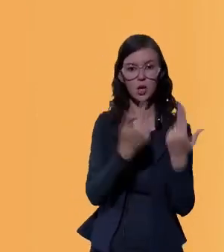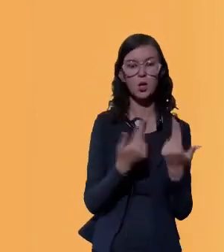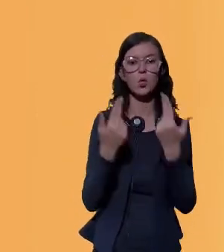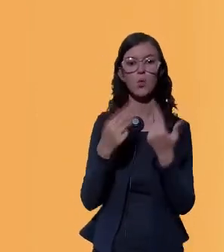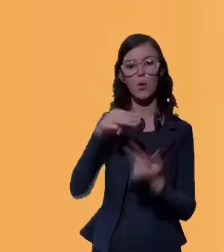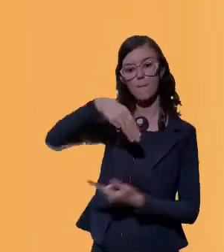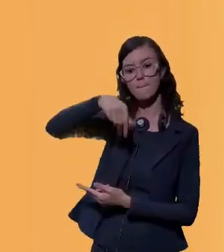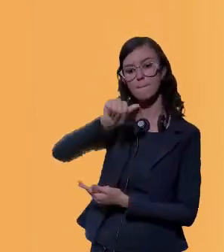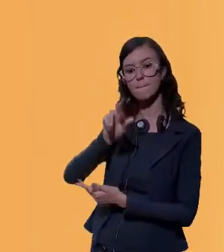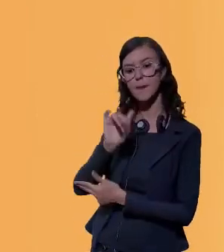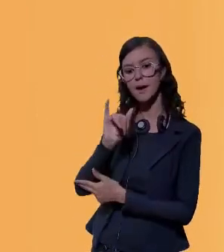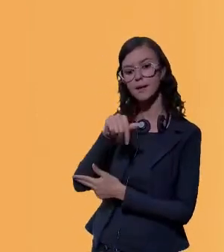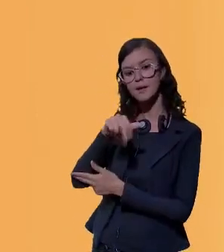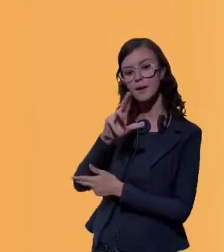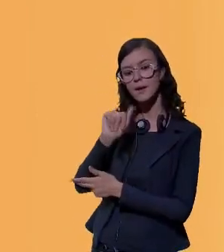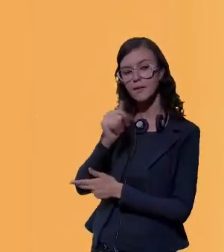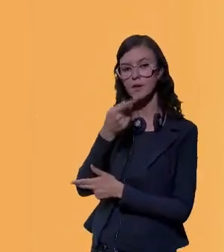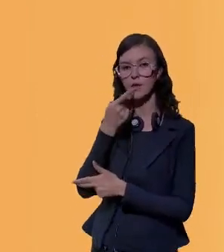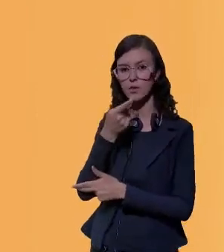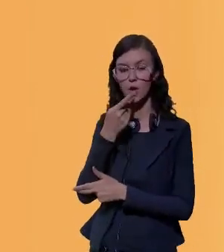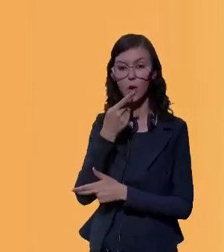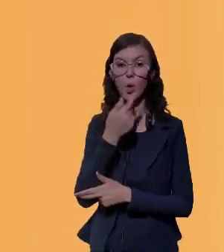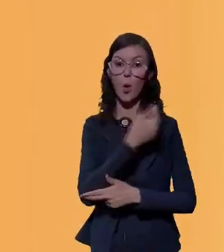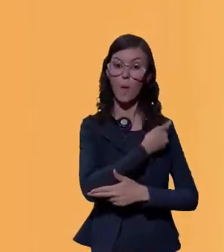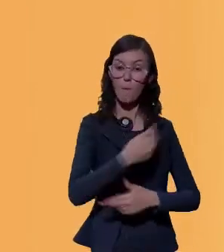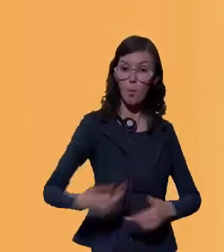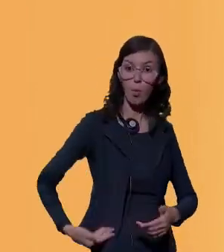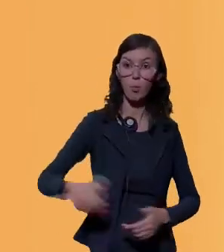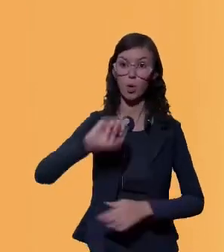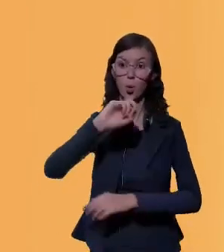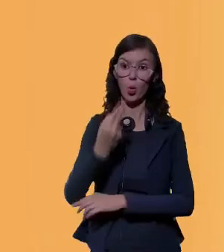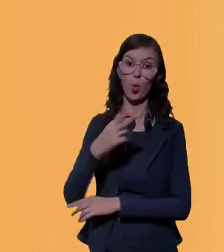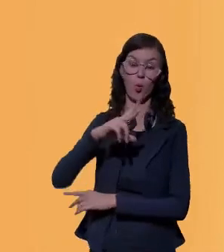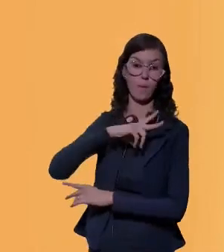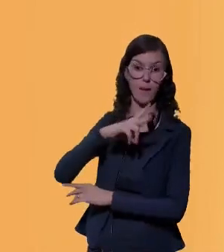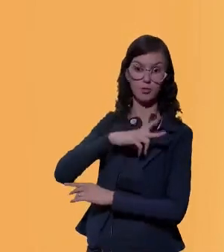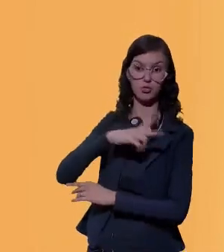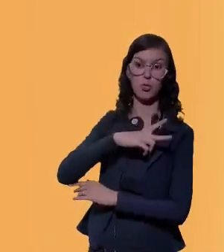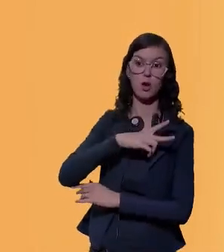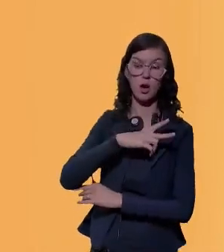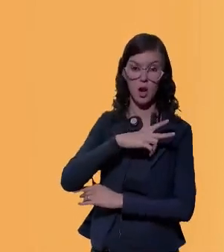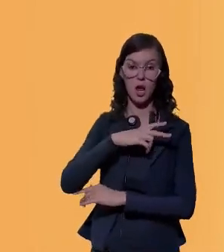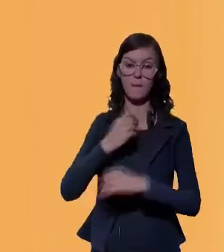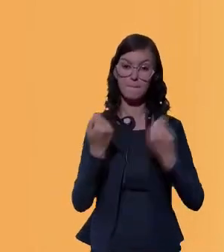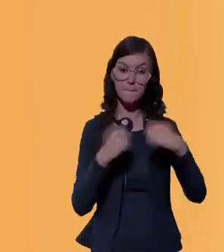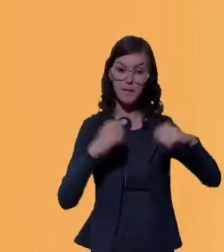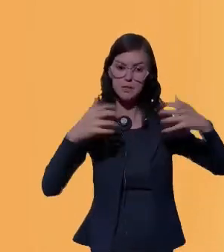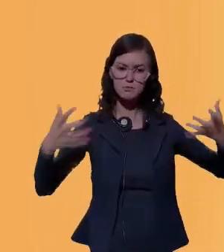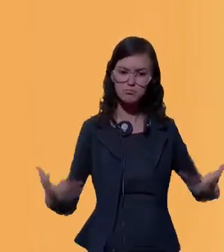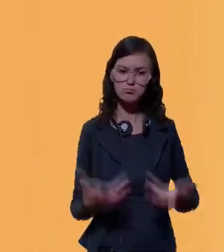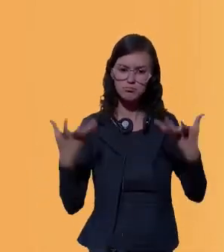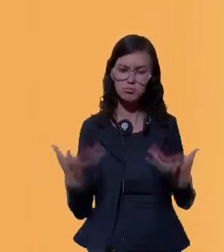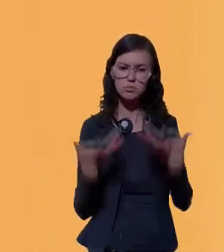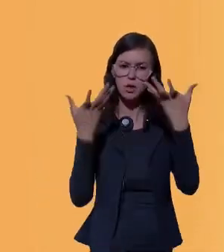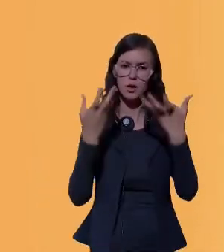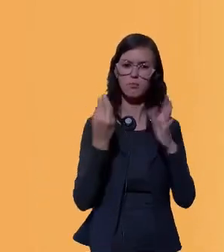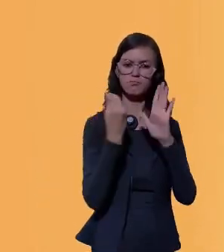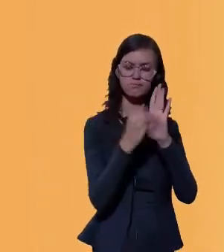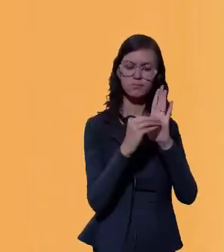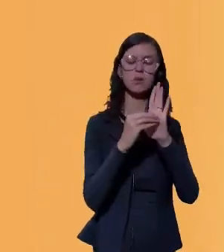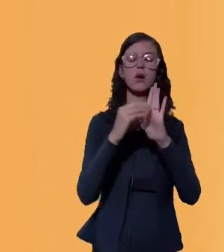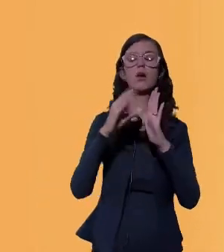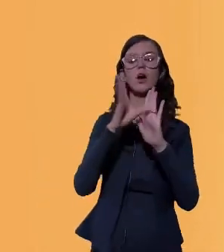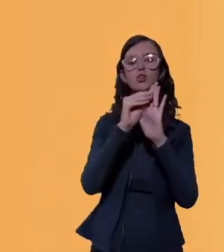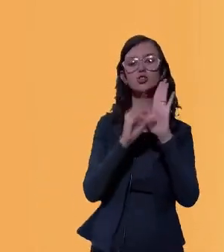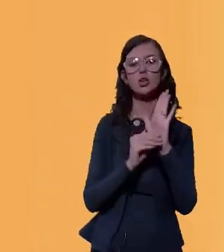Mariana Mazzucato sejam eles públicos sejam eles privados e que precisam ser mobilizados para a implementação da Agenda 2030